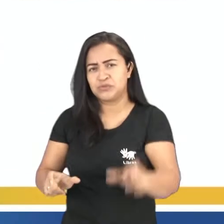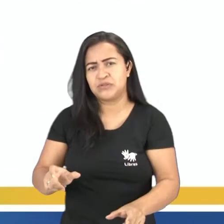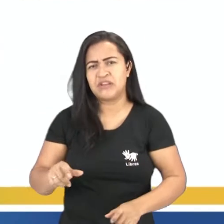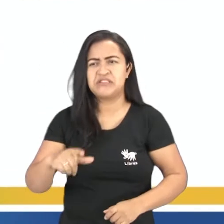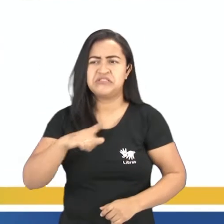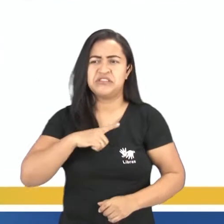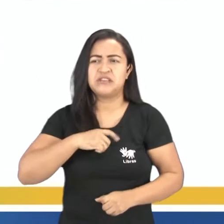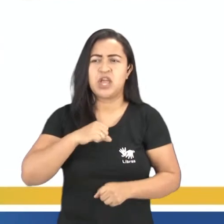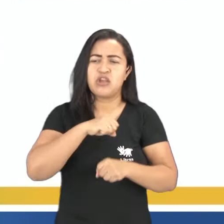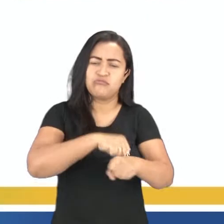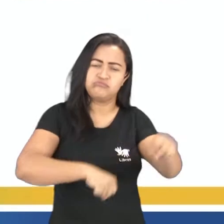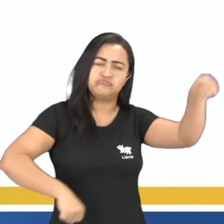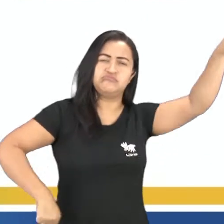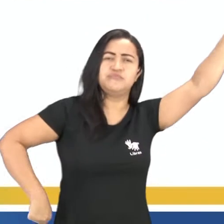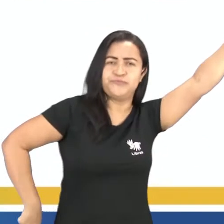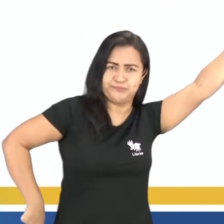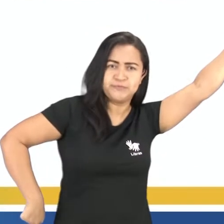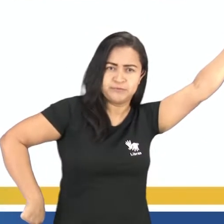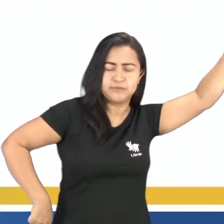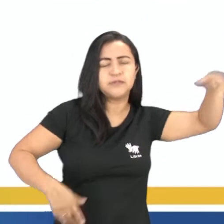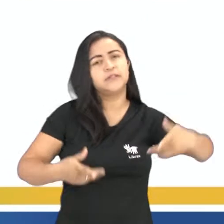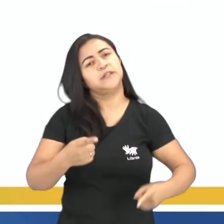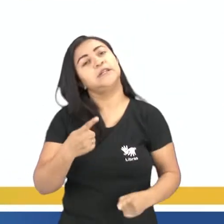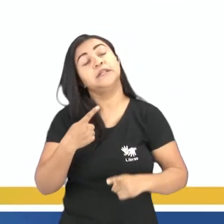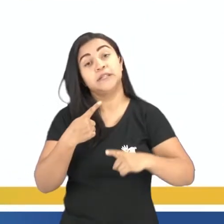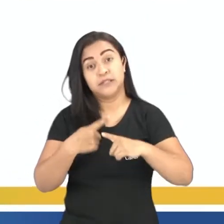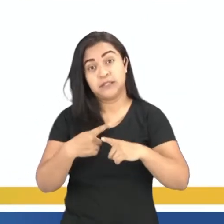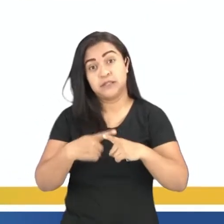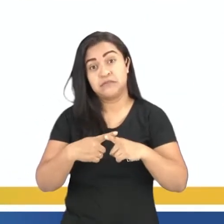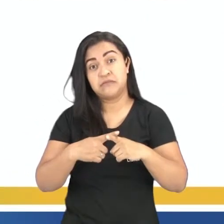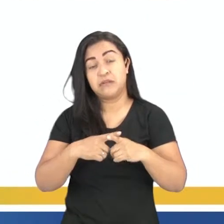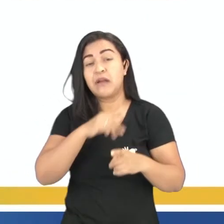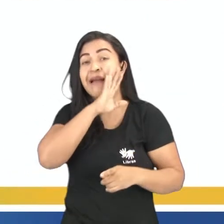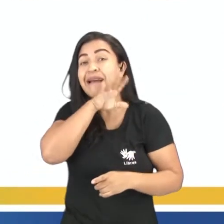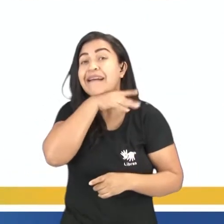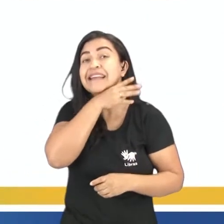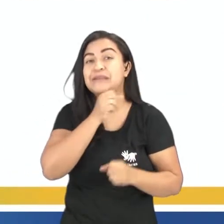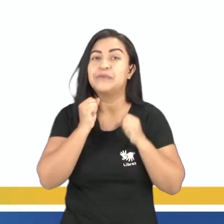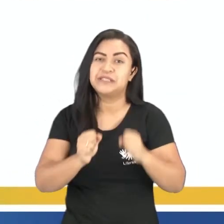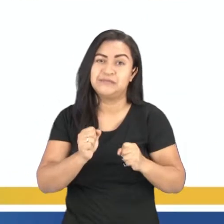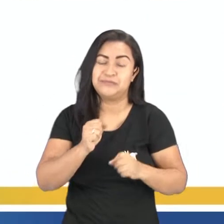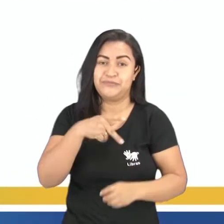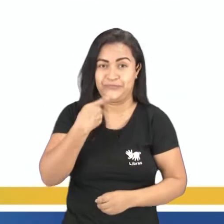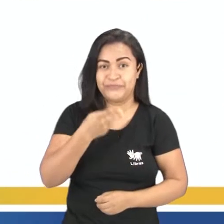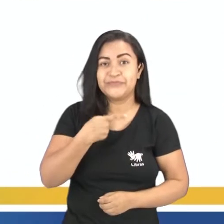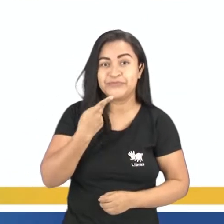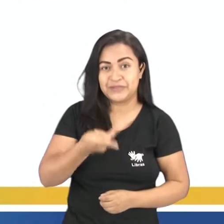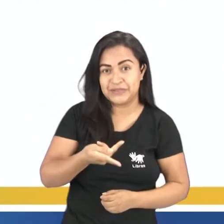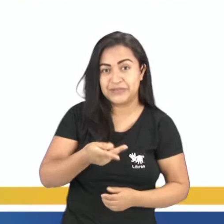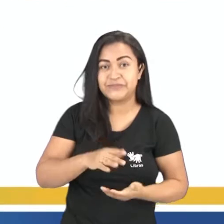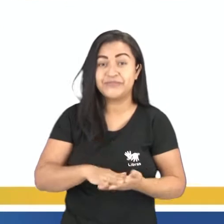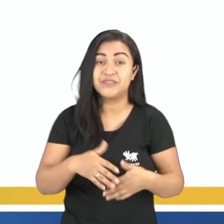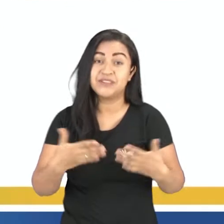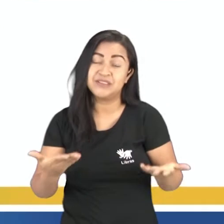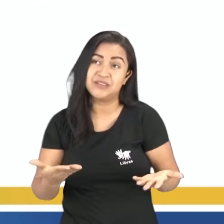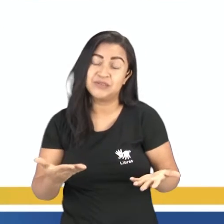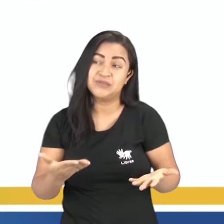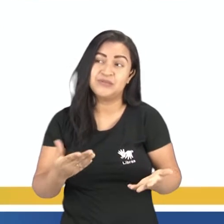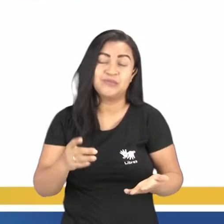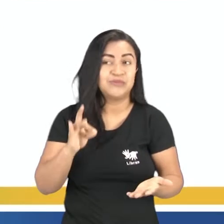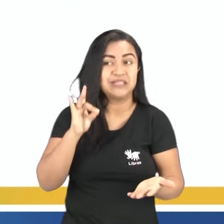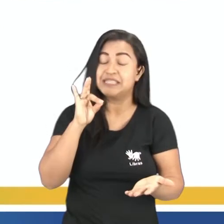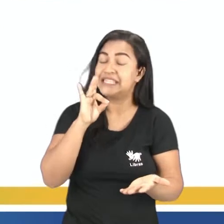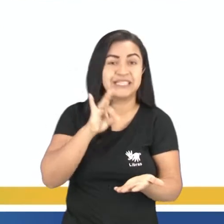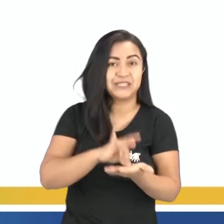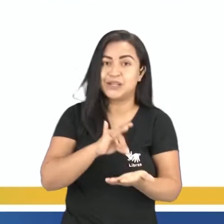superpoderes, de personagens que, animais que podem falar, certo? Então, é algo que não é